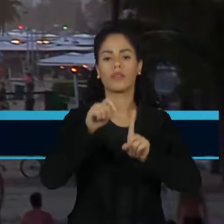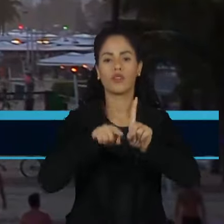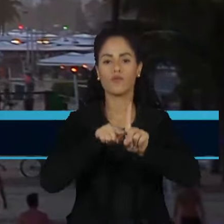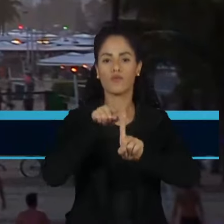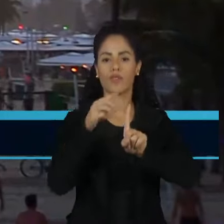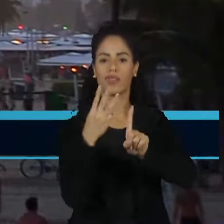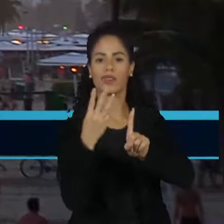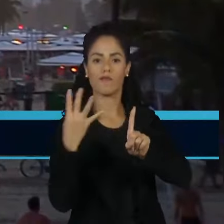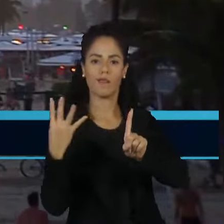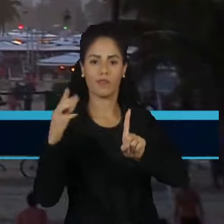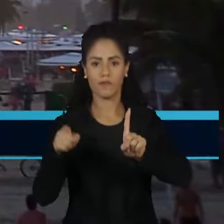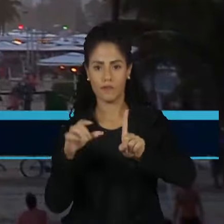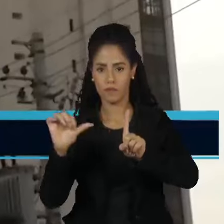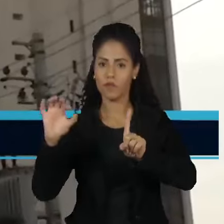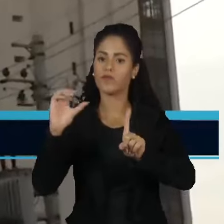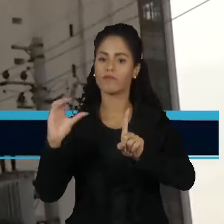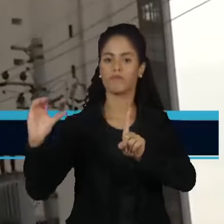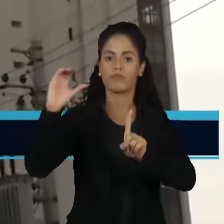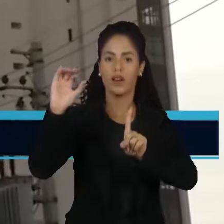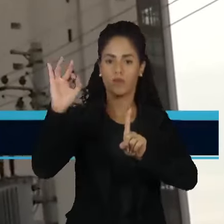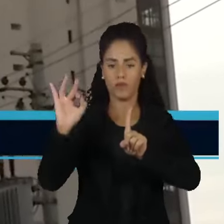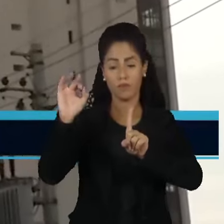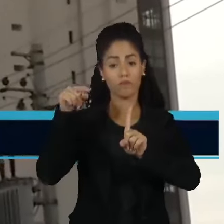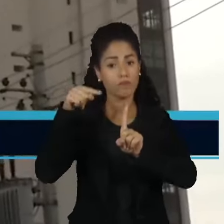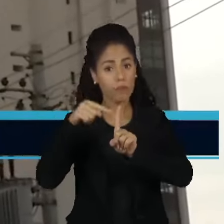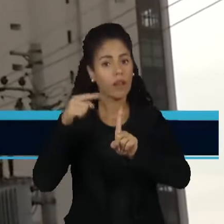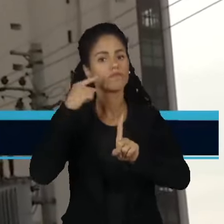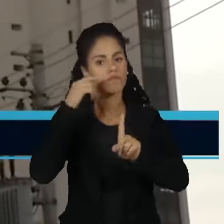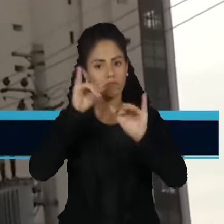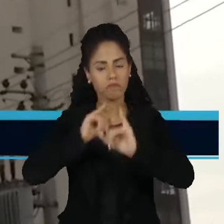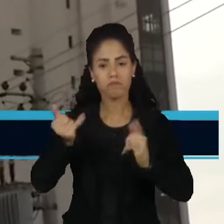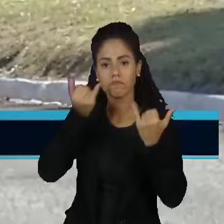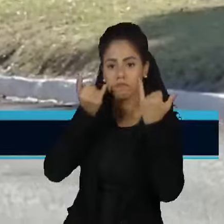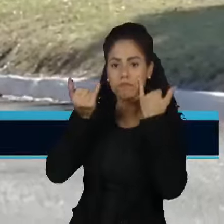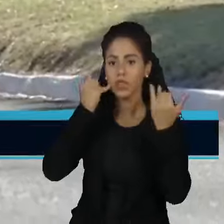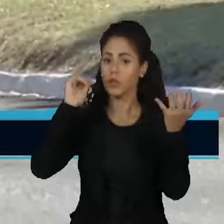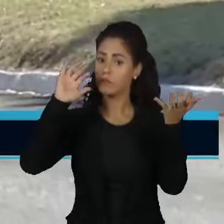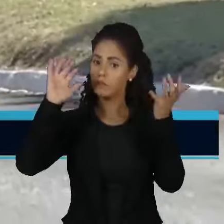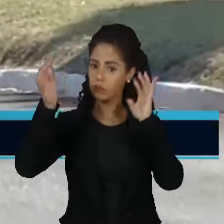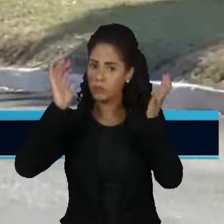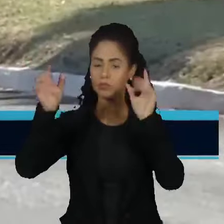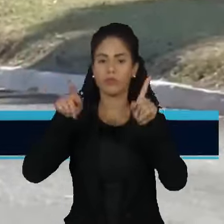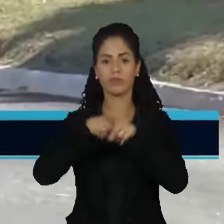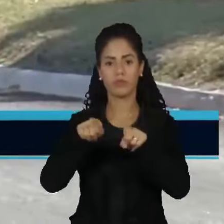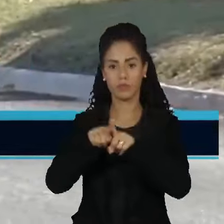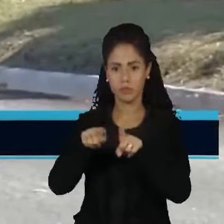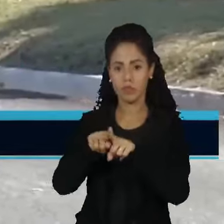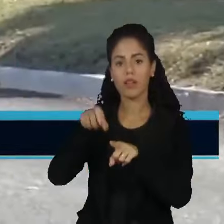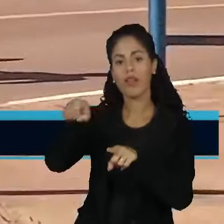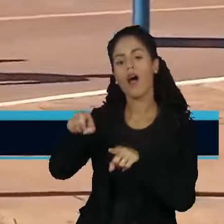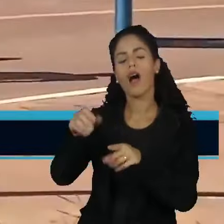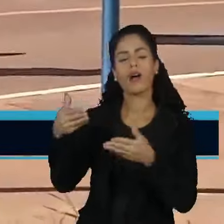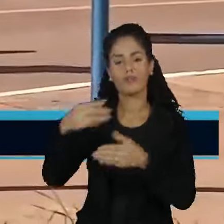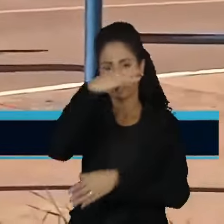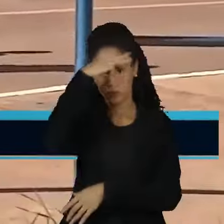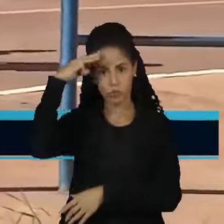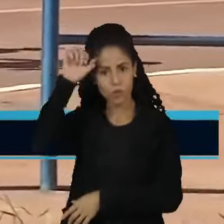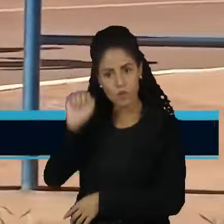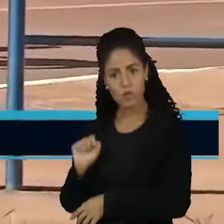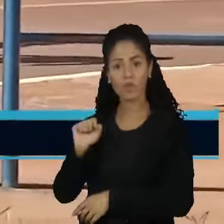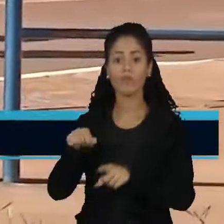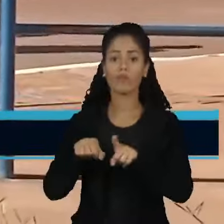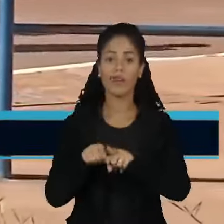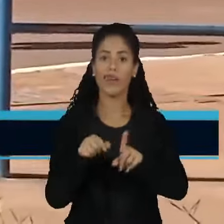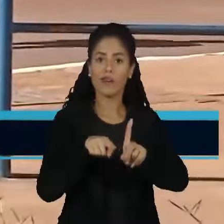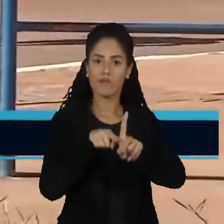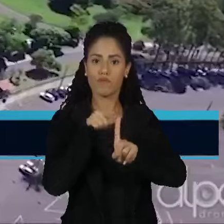34,9 graus. De acordo com o Instituto Nacional de Meteorologia, Campo Grande, em Mato Grosso do Sul, registrou quase